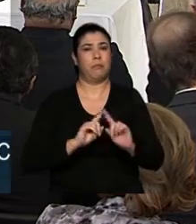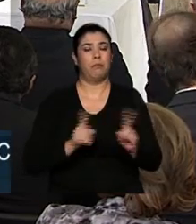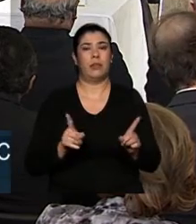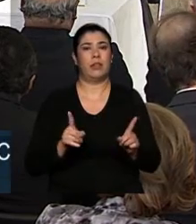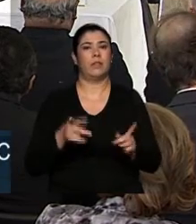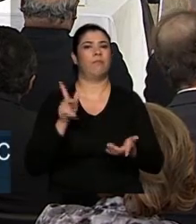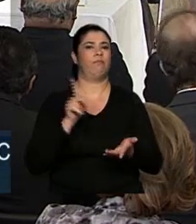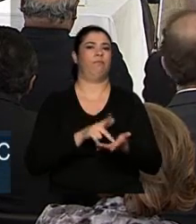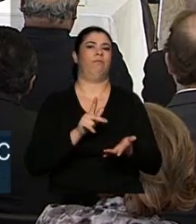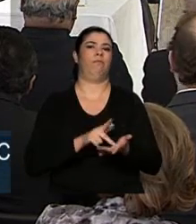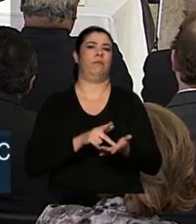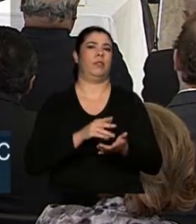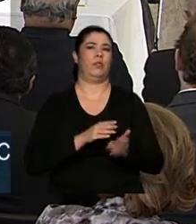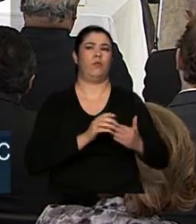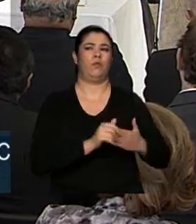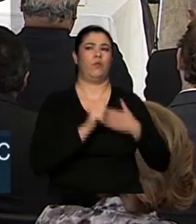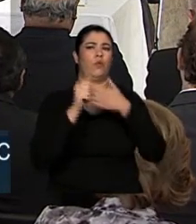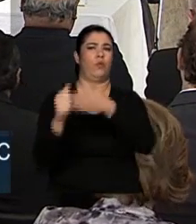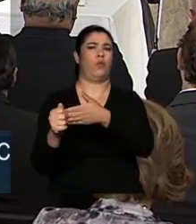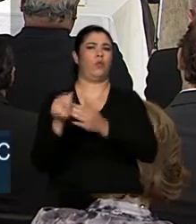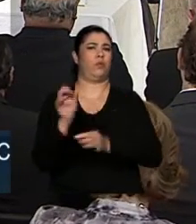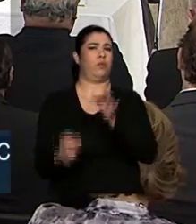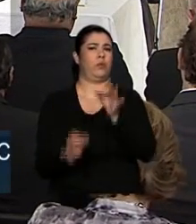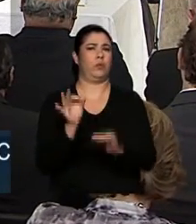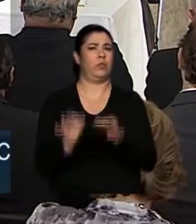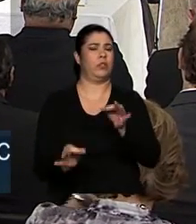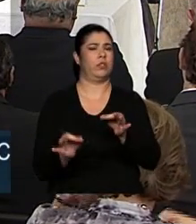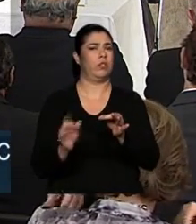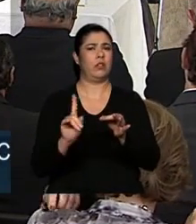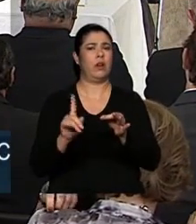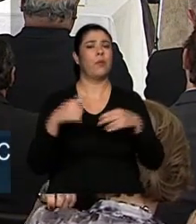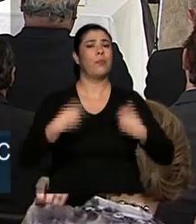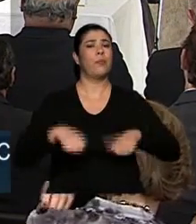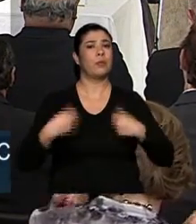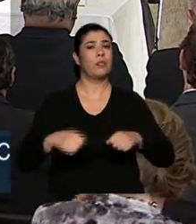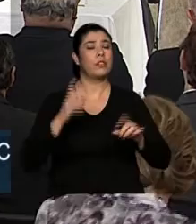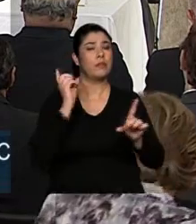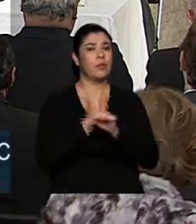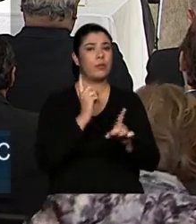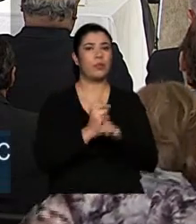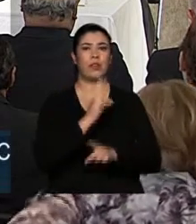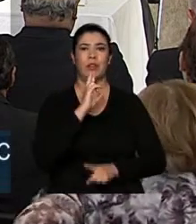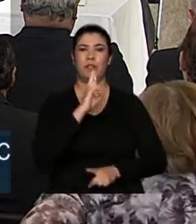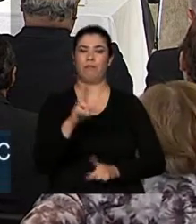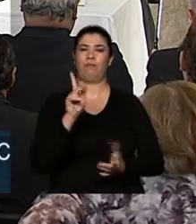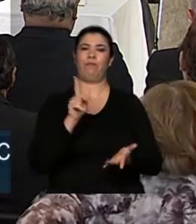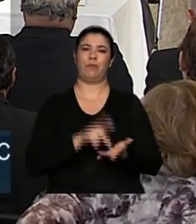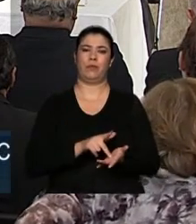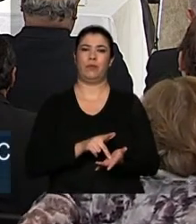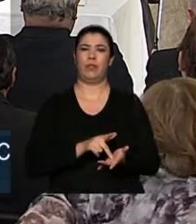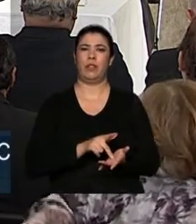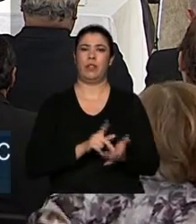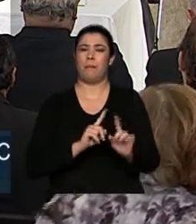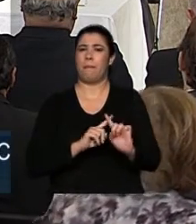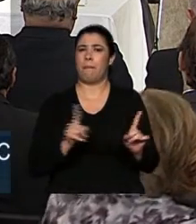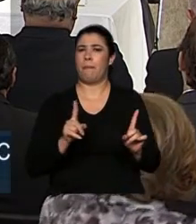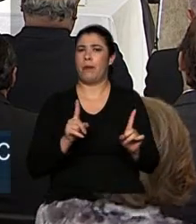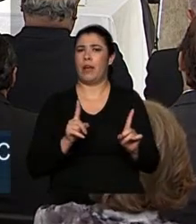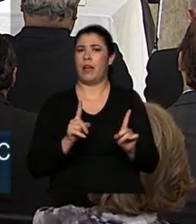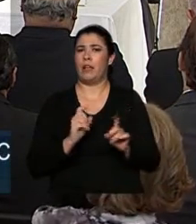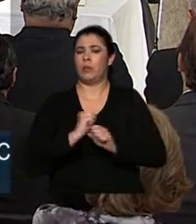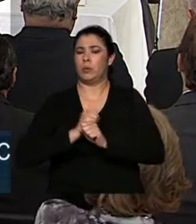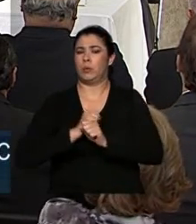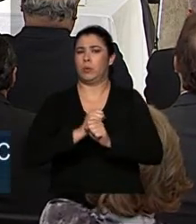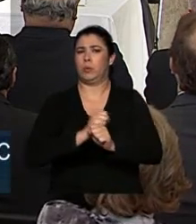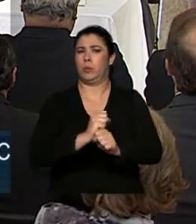que eu não levei a questão ao judiciário. Não era o caso. Era necessário encontrar a solução em concreto. Mas, ao longo desse caminho,